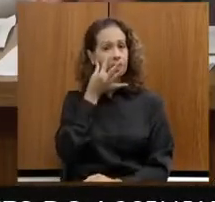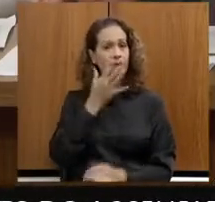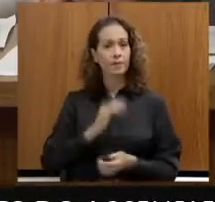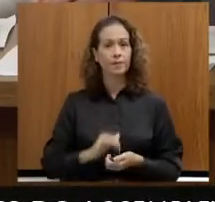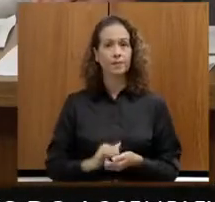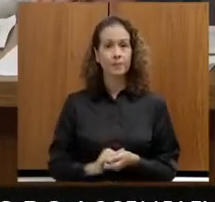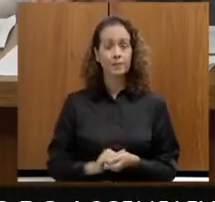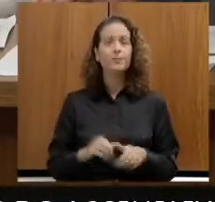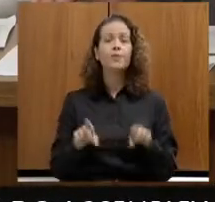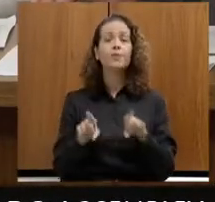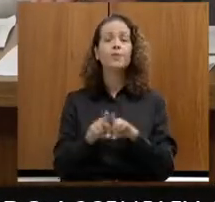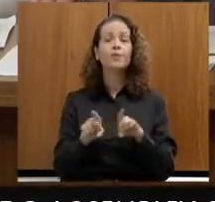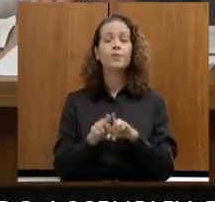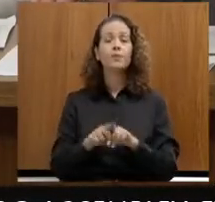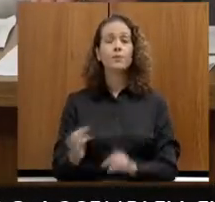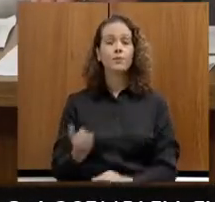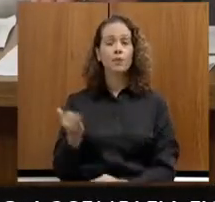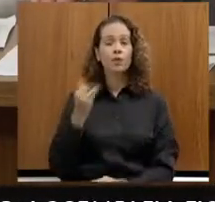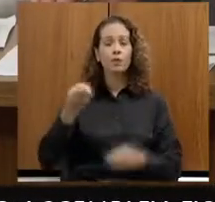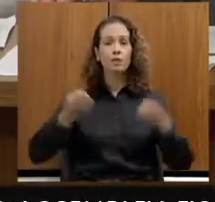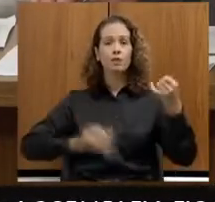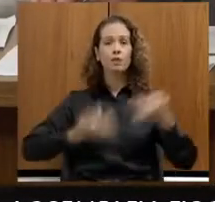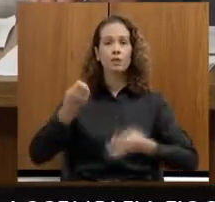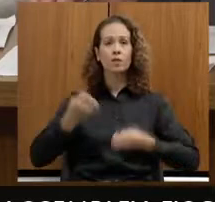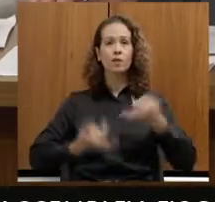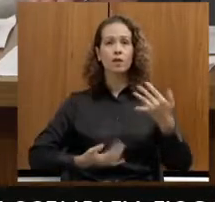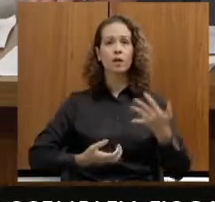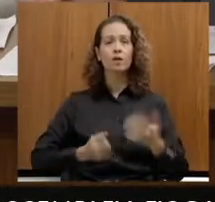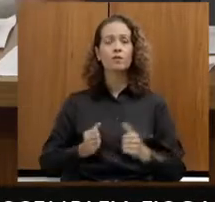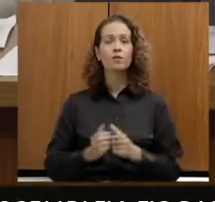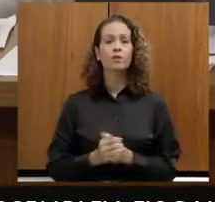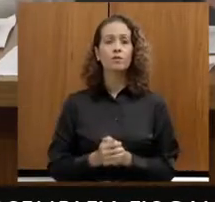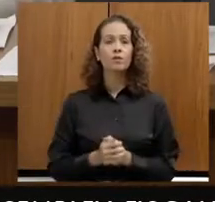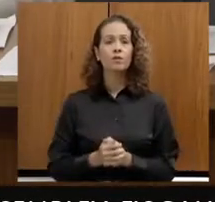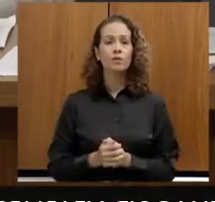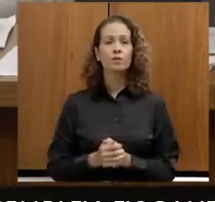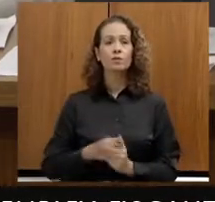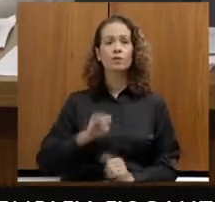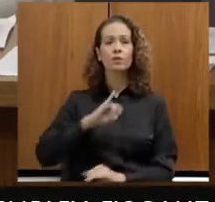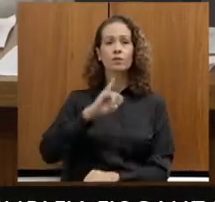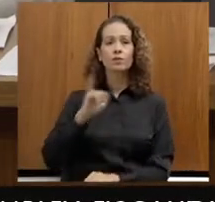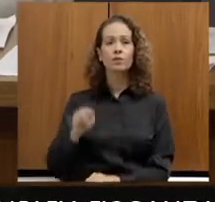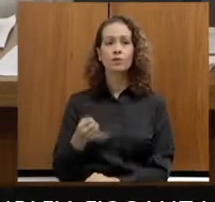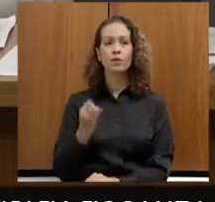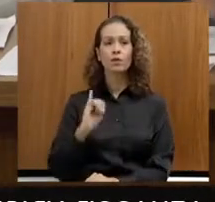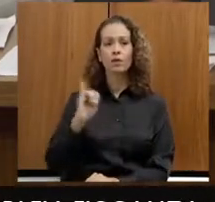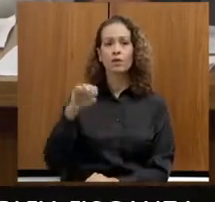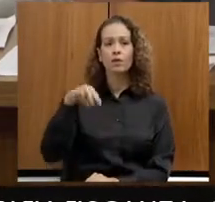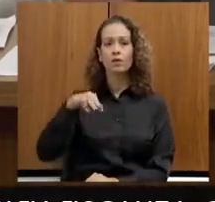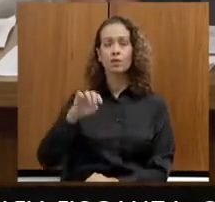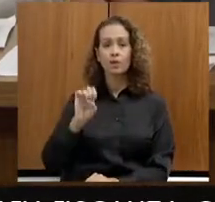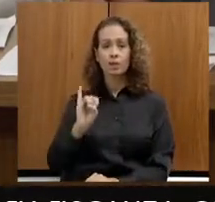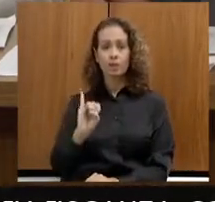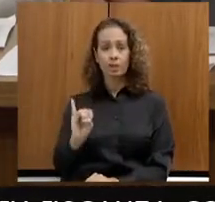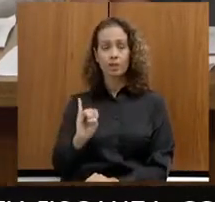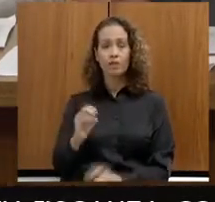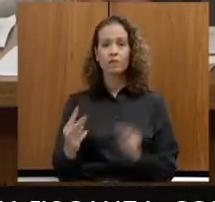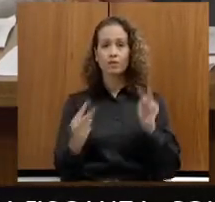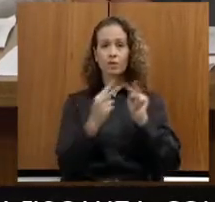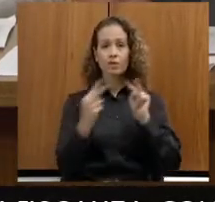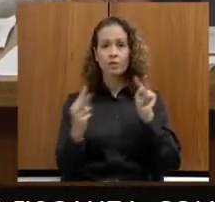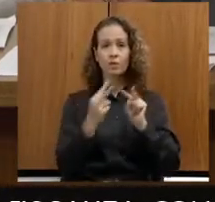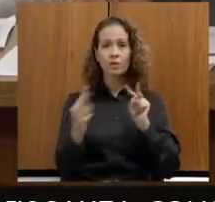Também não podia deixar de falar do GIME virtual, que nós tivemos 2.300 mil